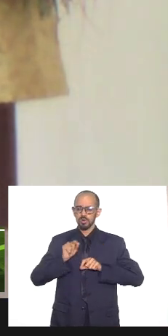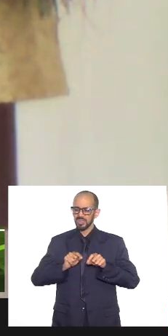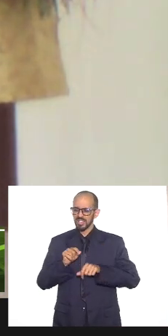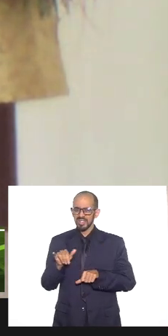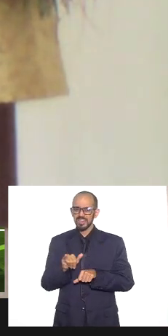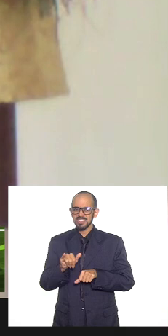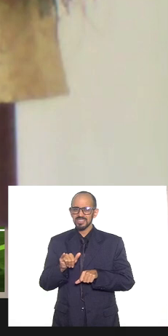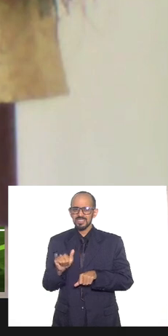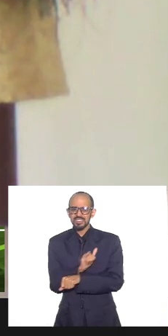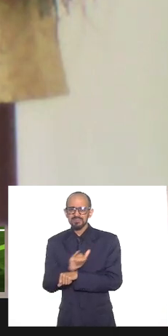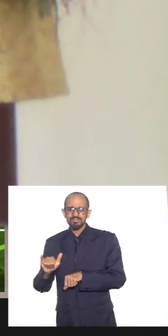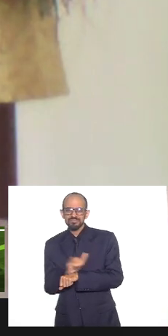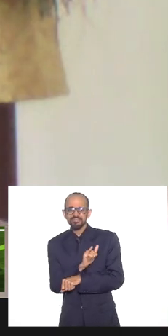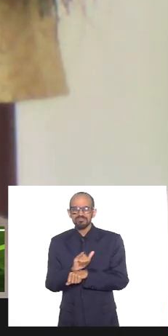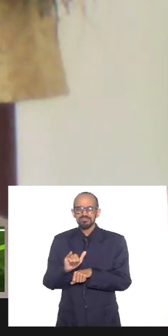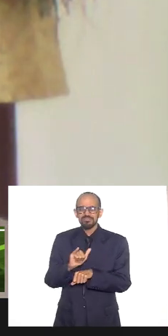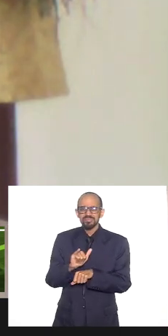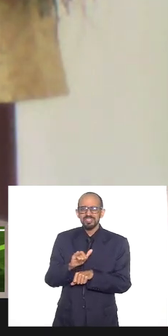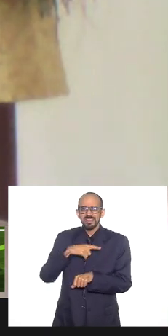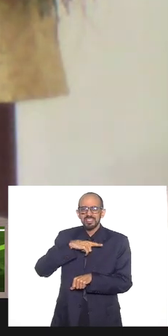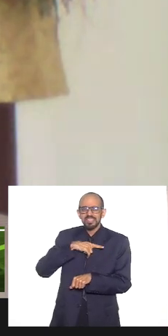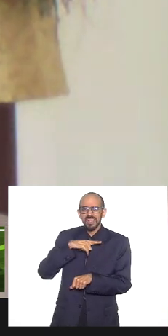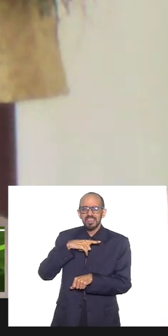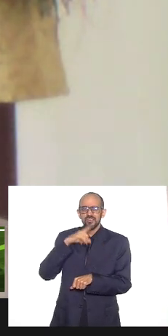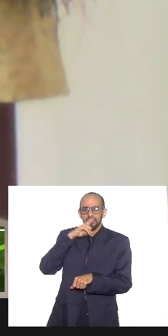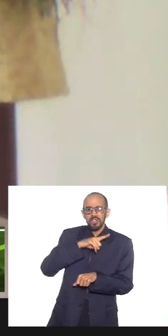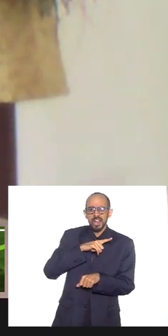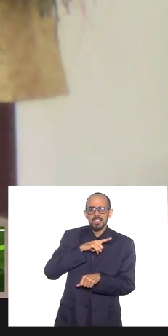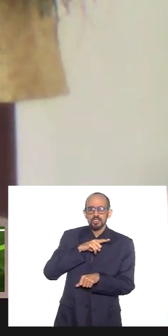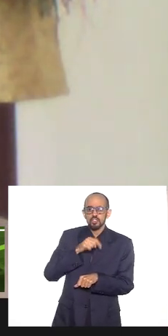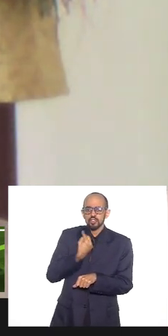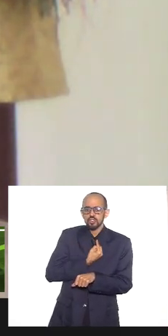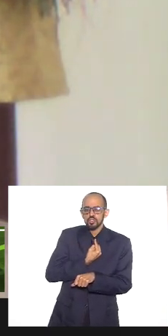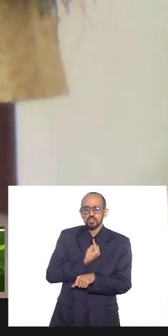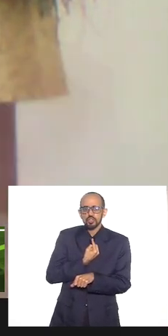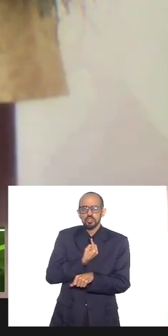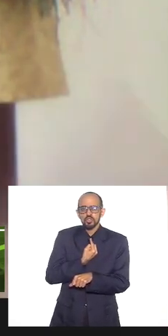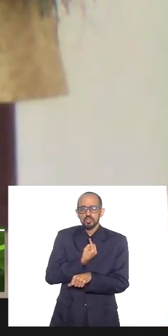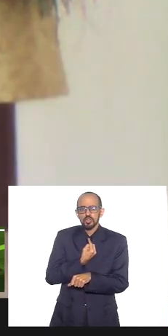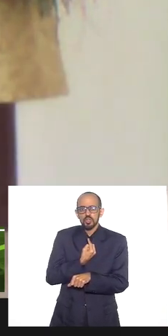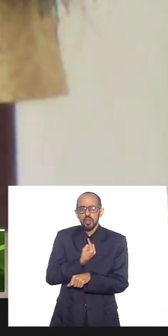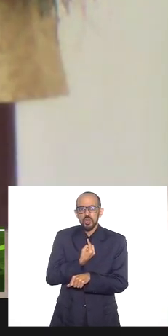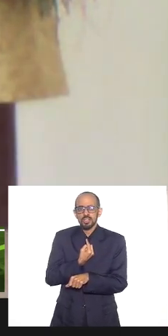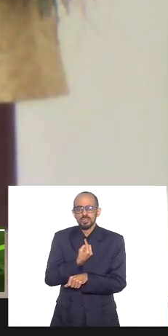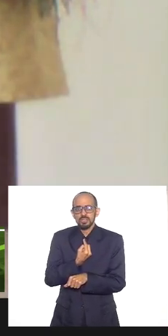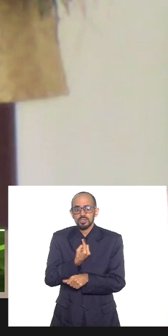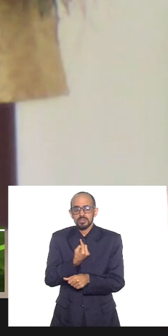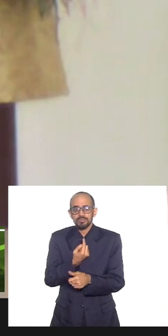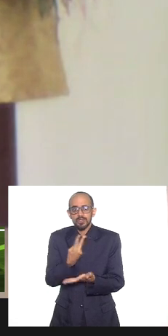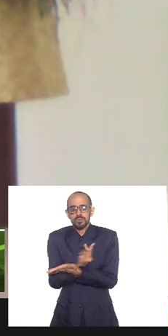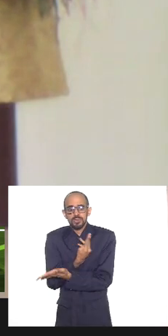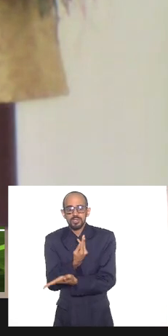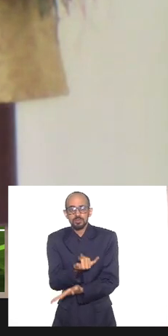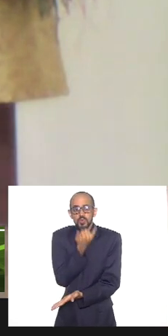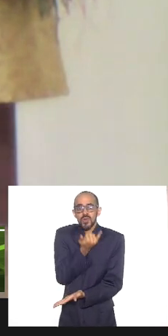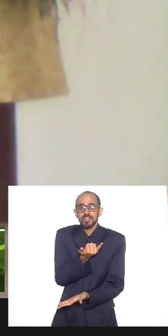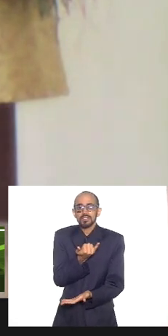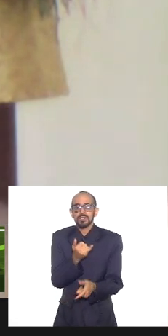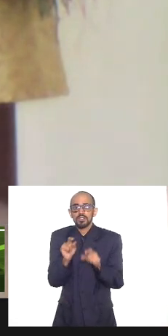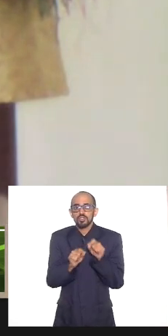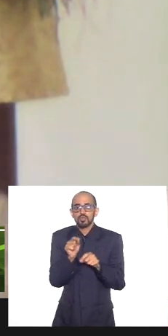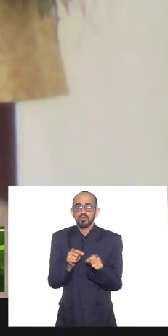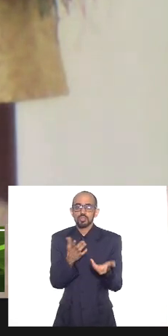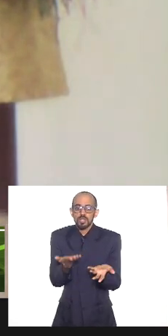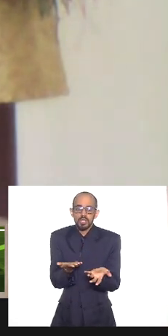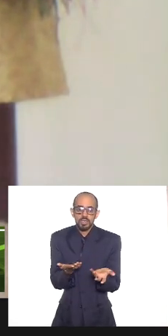e nas armadilhas do colonialismo a gente caiu, virou religião e aí o acidente aplicou para